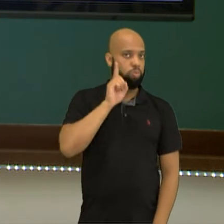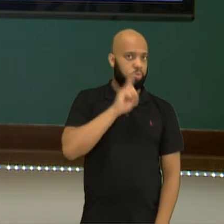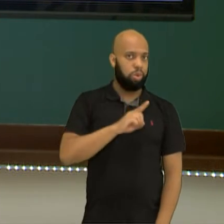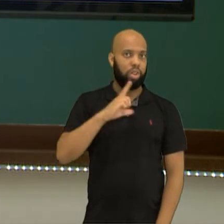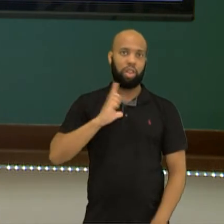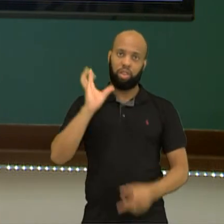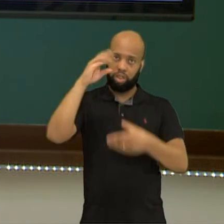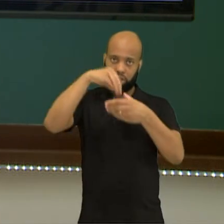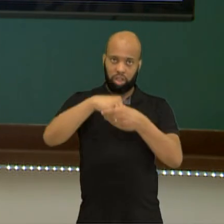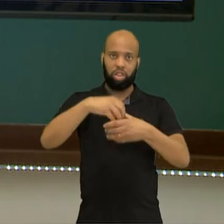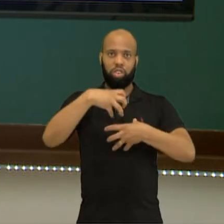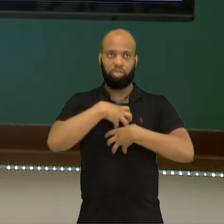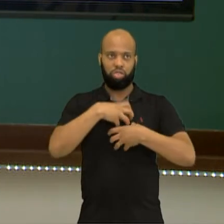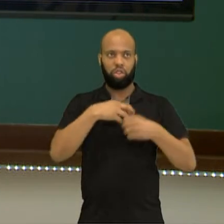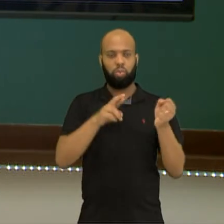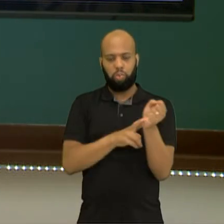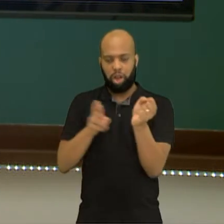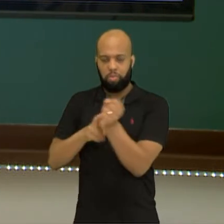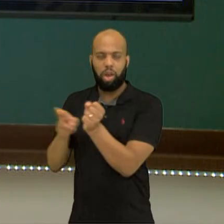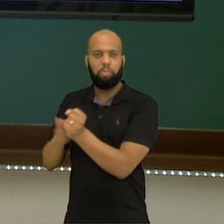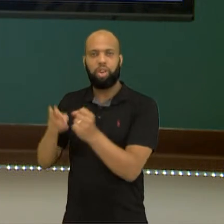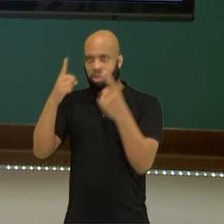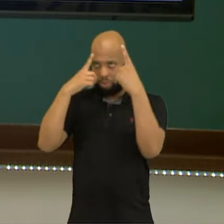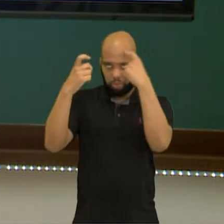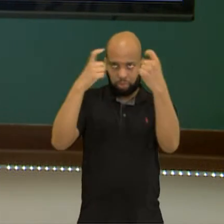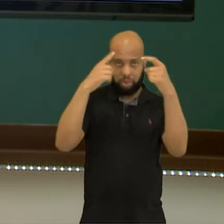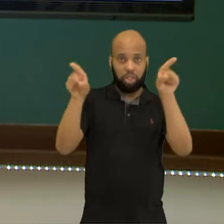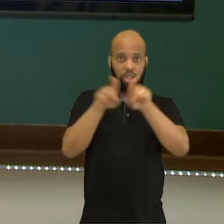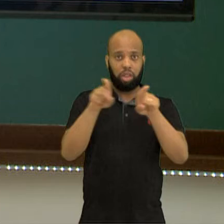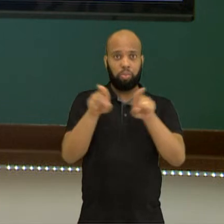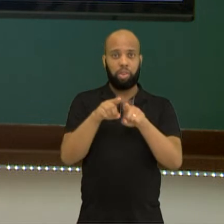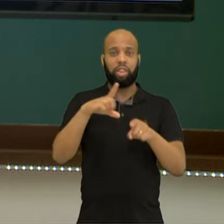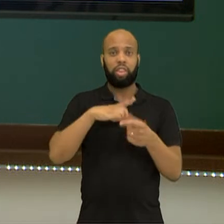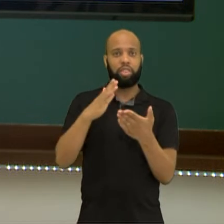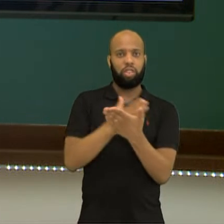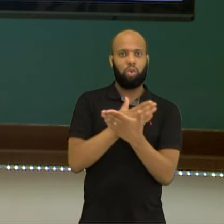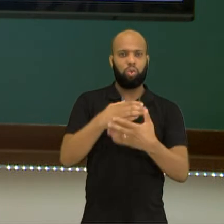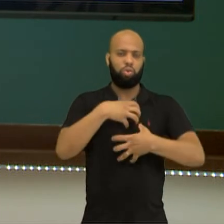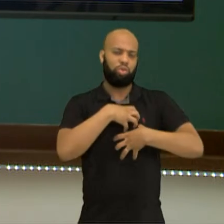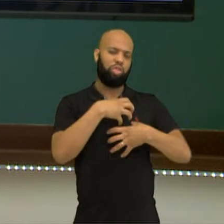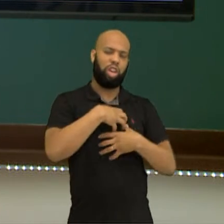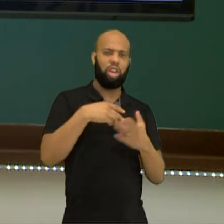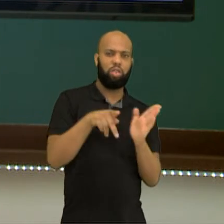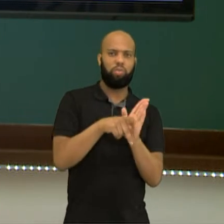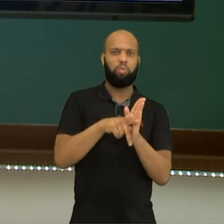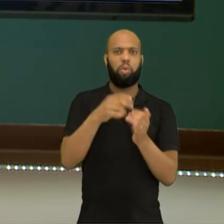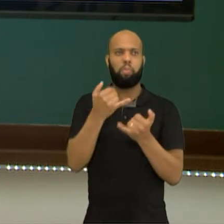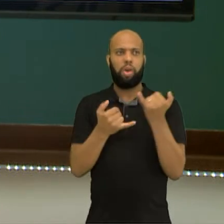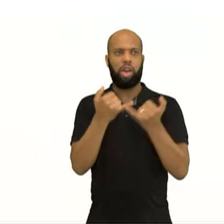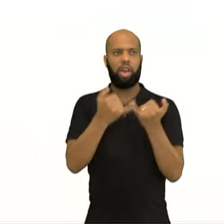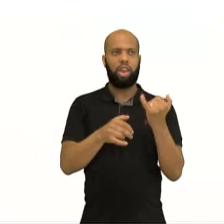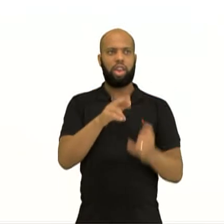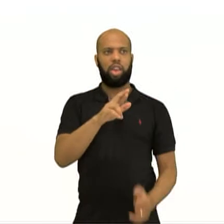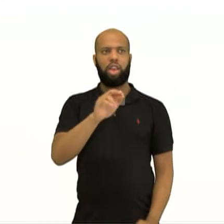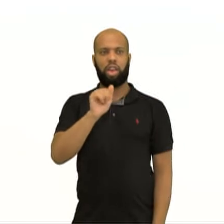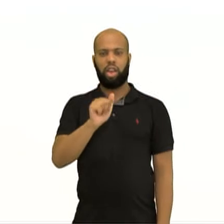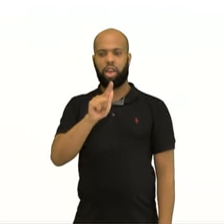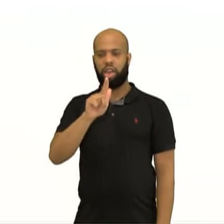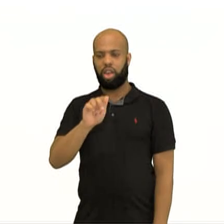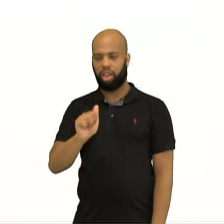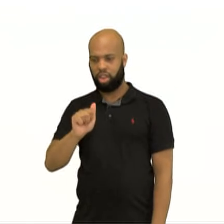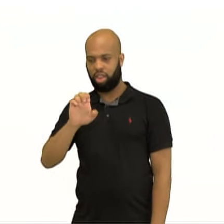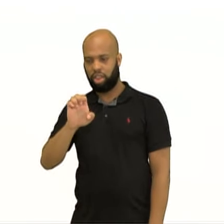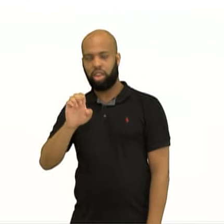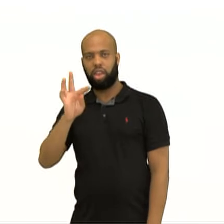sincopada, polirritmia, improvisação e notas com swing do ragtime. Olha aí, gente, o Barbatux é um grupo